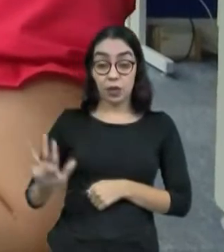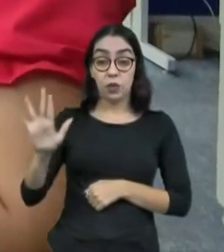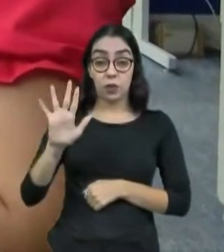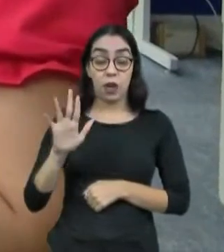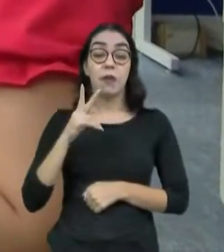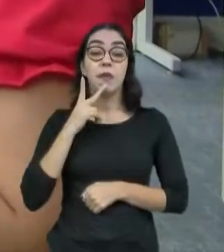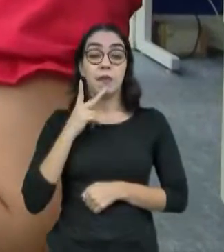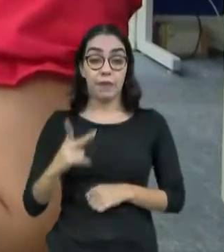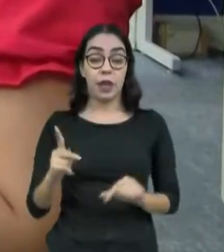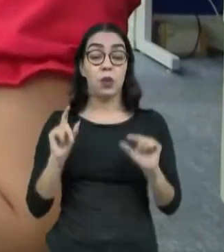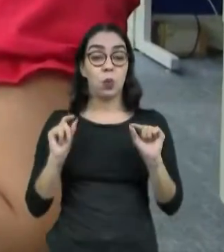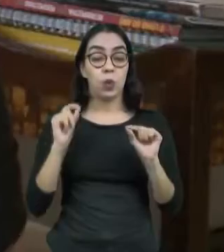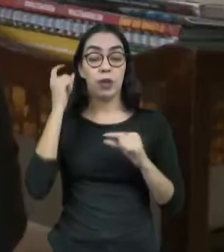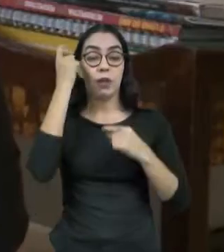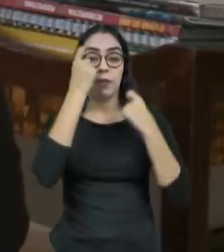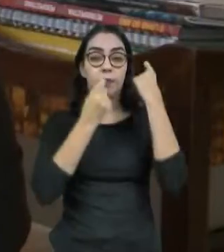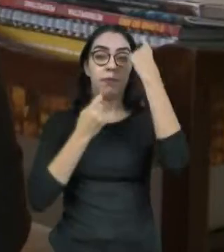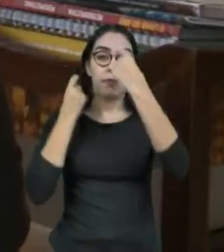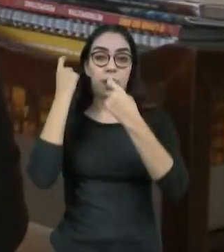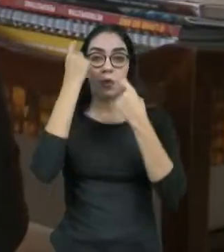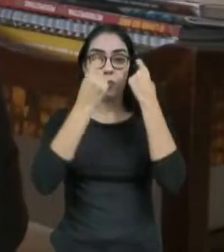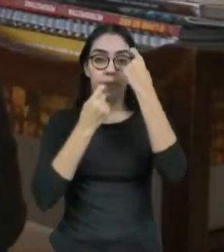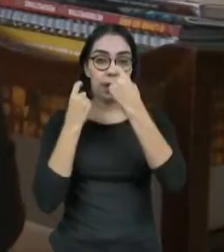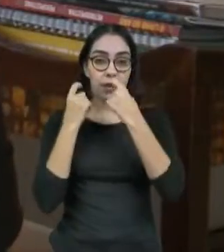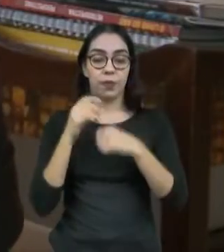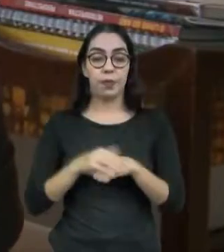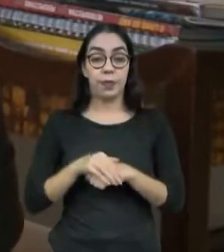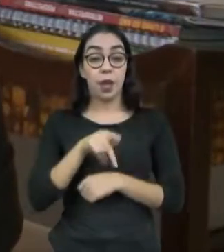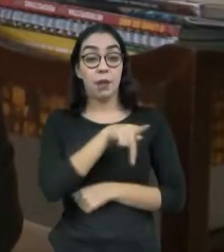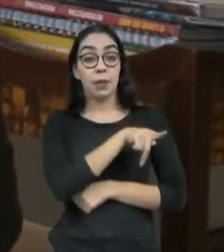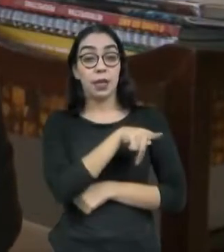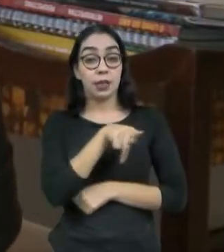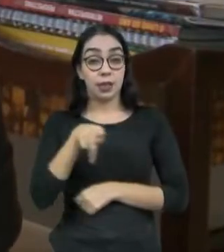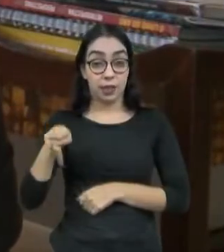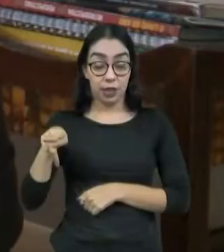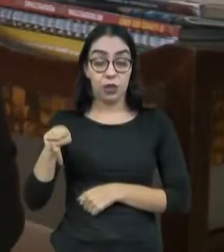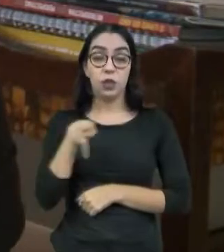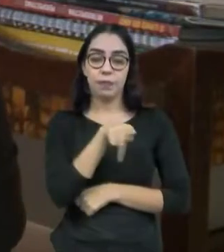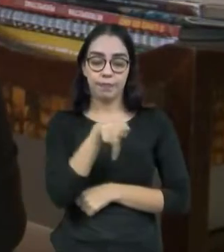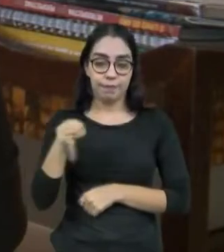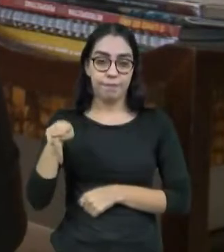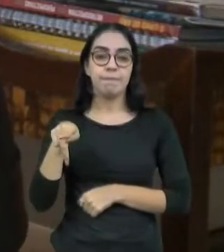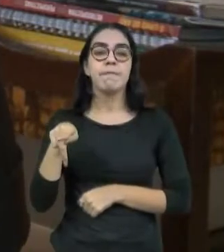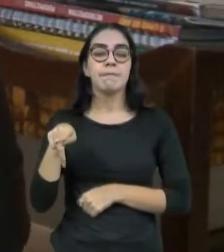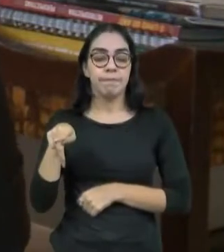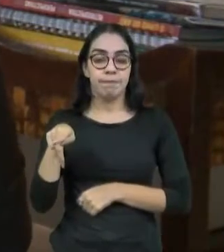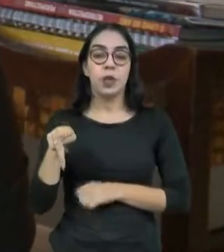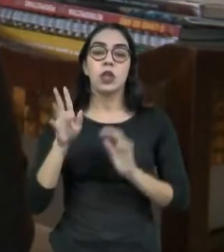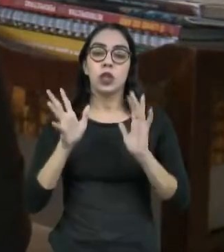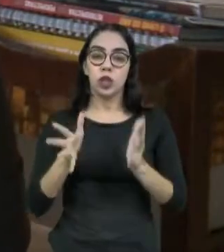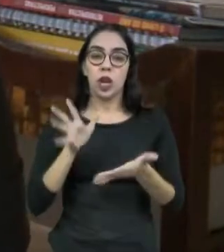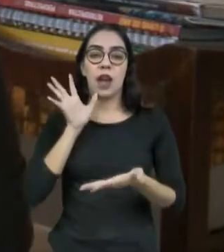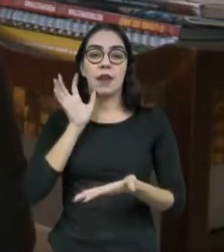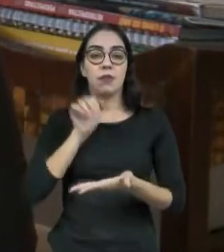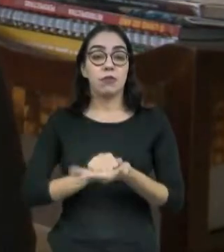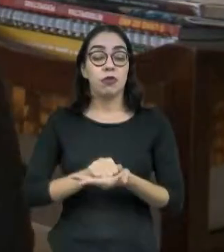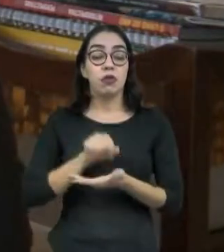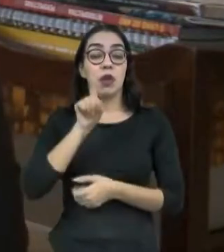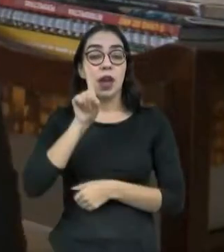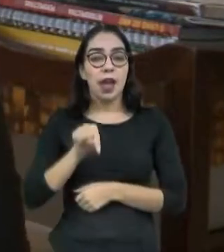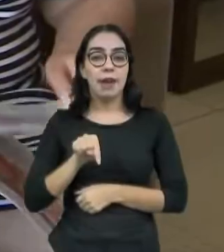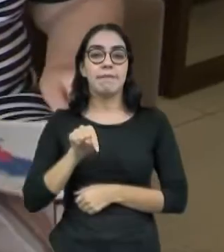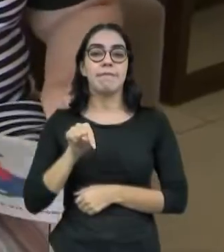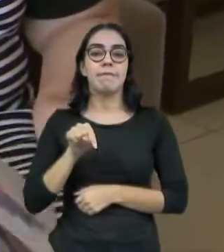cenário é preocupante. A presidente da FENAG, Samira de Castro, classifica essas ações como uma dupla